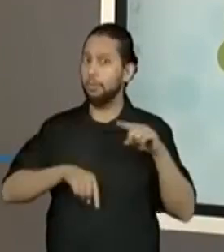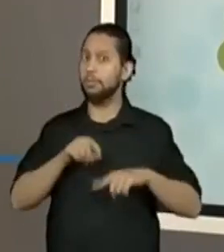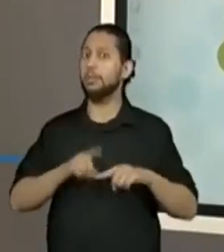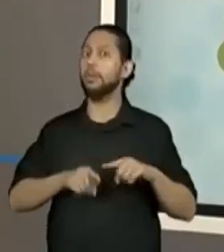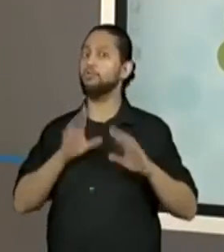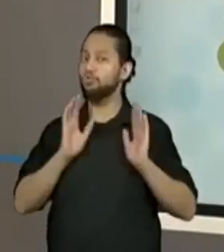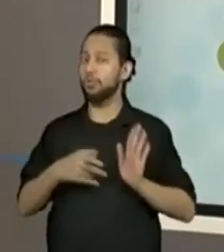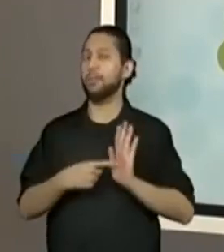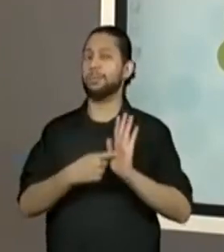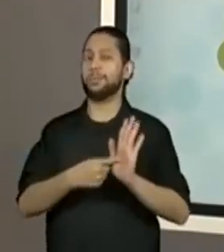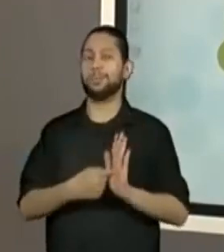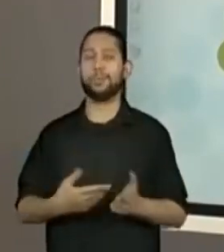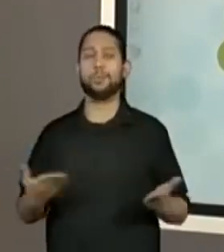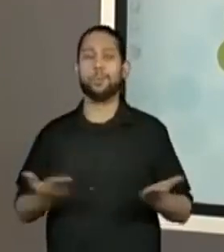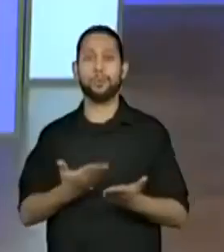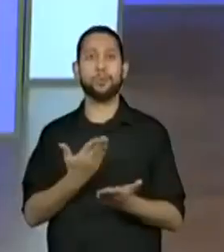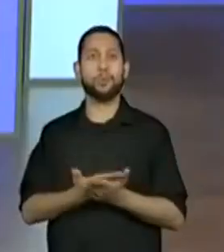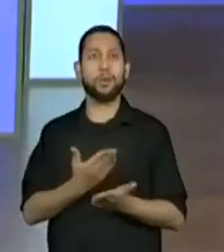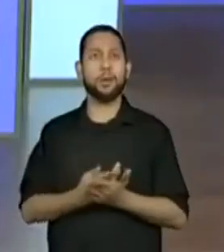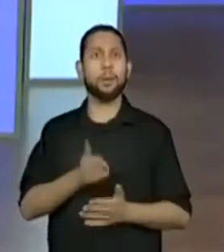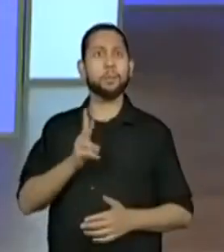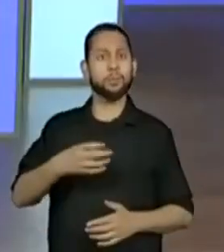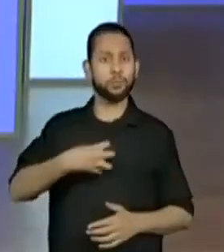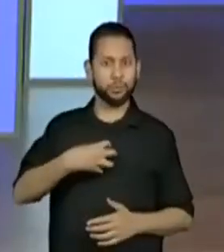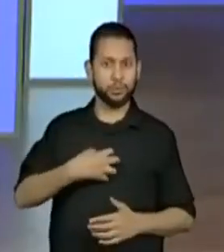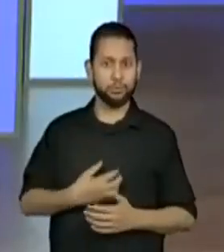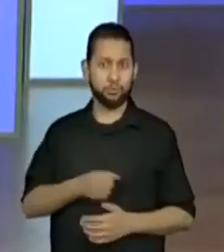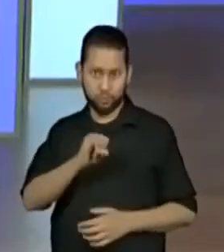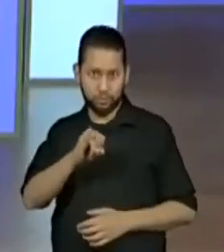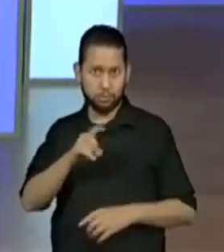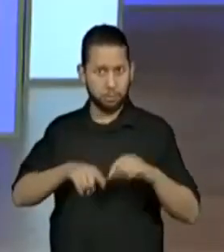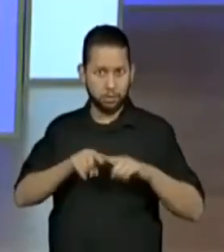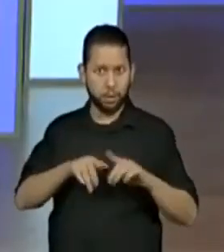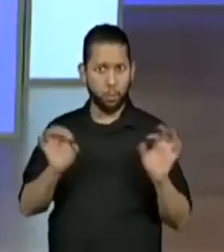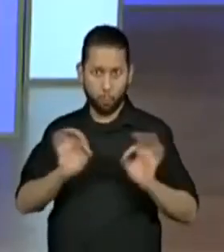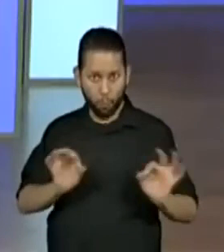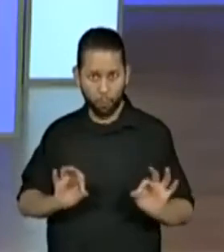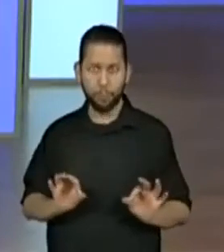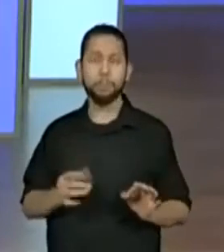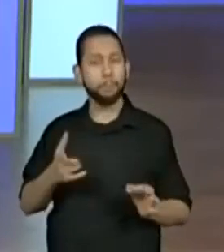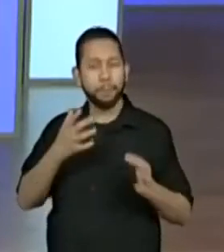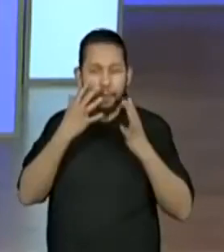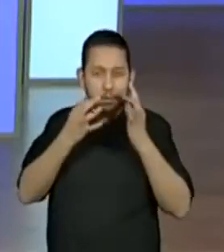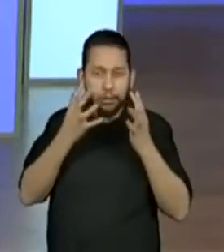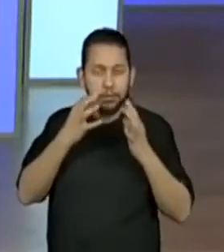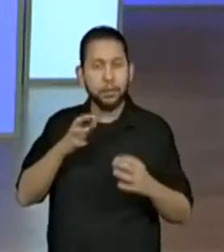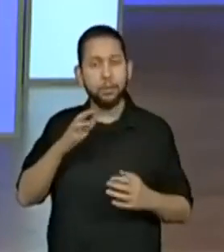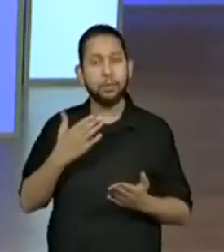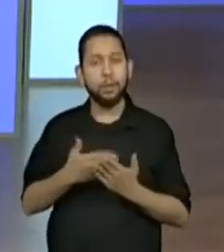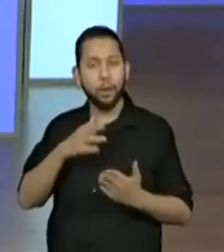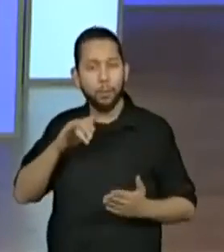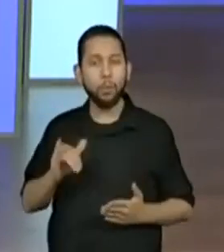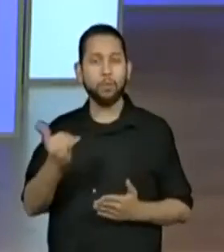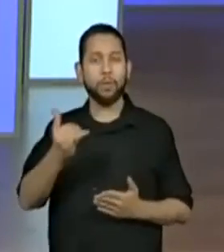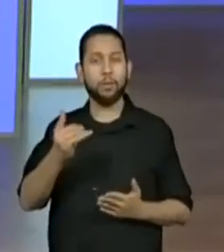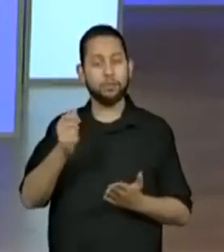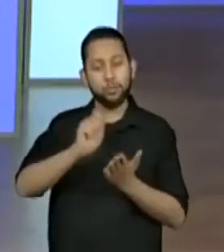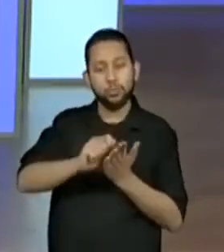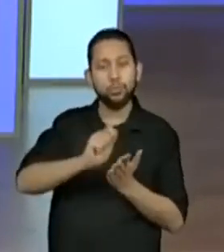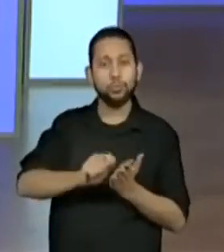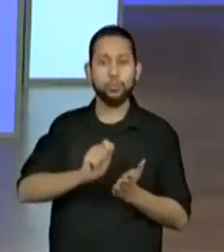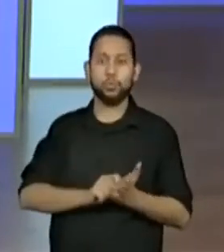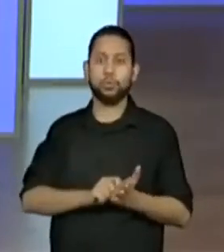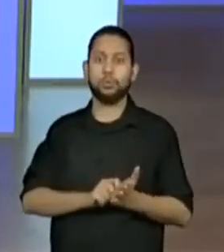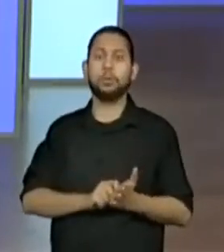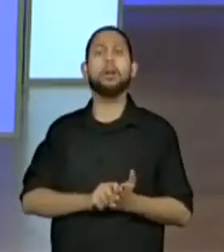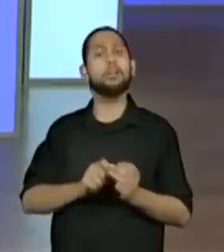mesma maneira nessa aula. Se você não tem o material, atenção, aproveite a aula, faça seus registros. Será